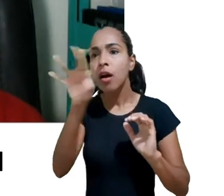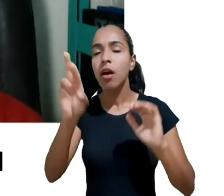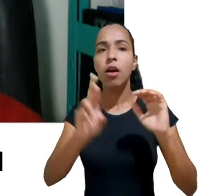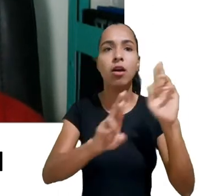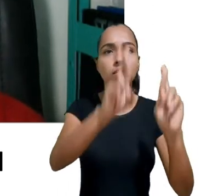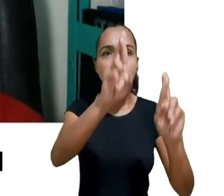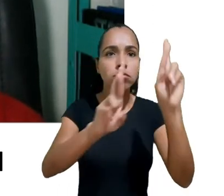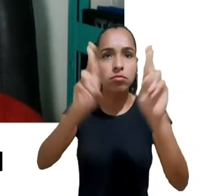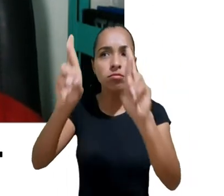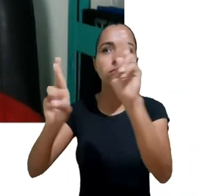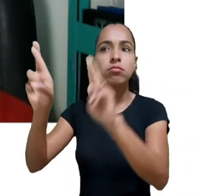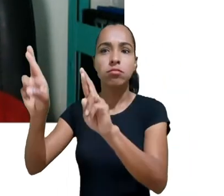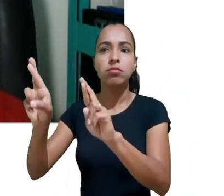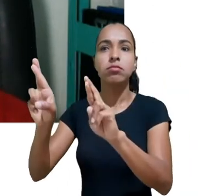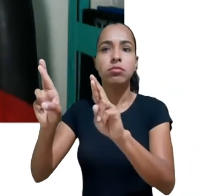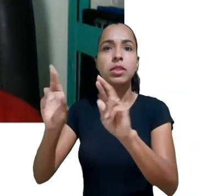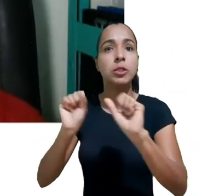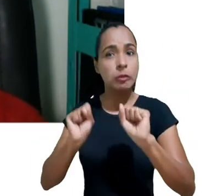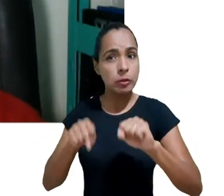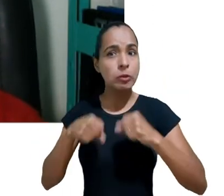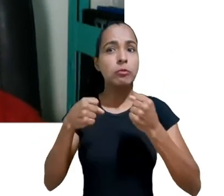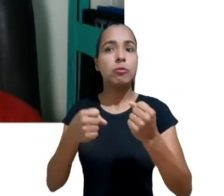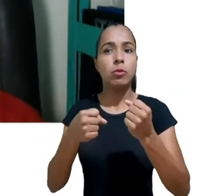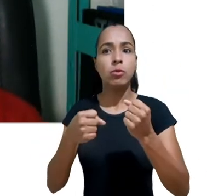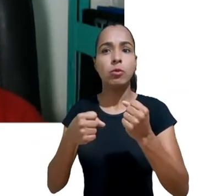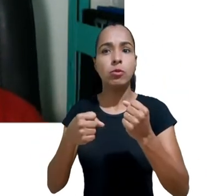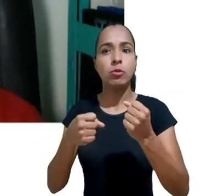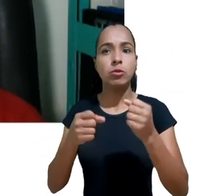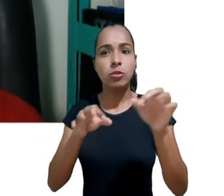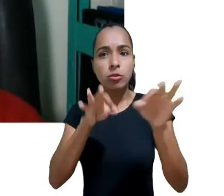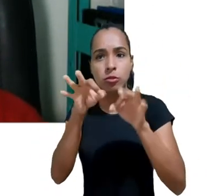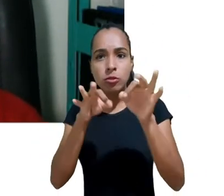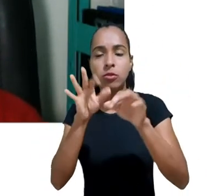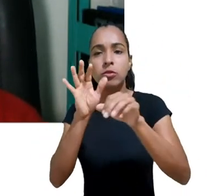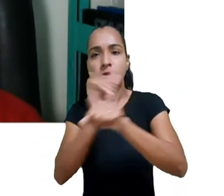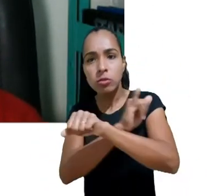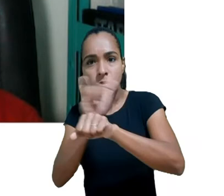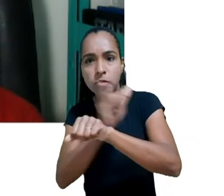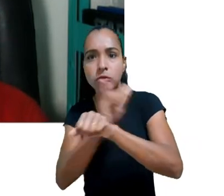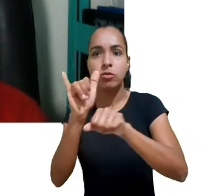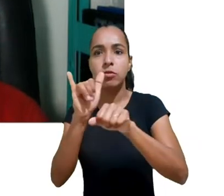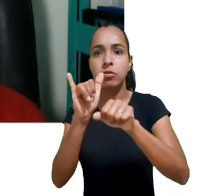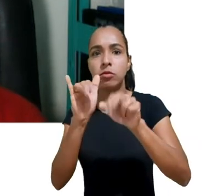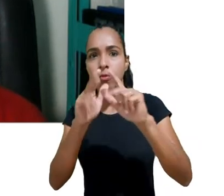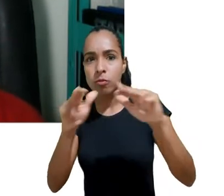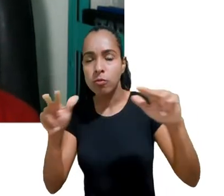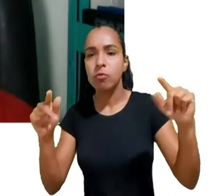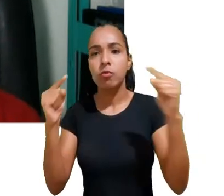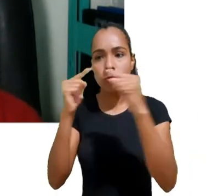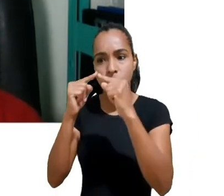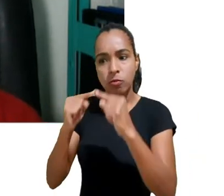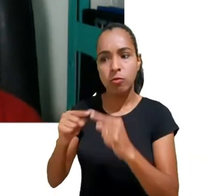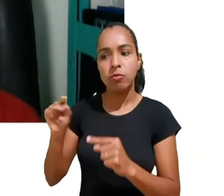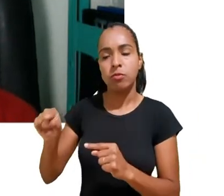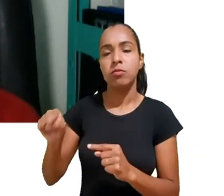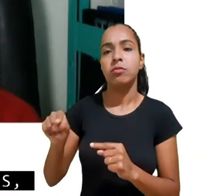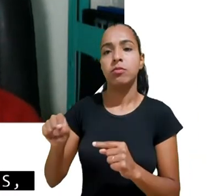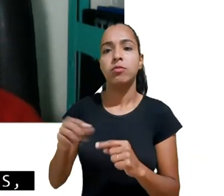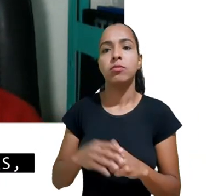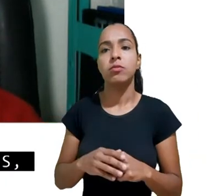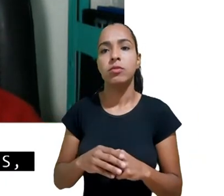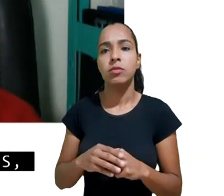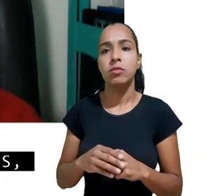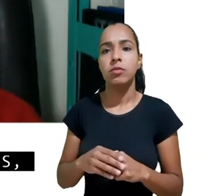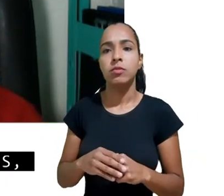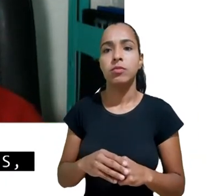desenvolver ferramentas adequadas como bem falou a IAS a gente tem tido uma permissividade muito grande com relação a participação de